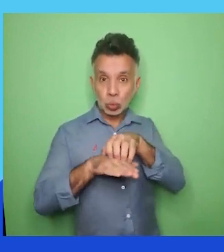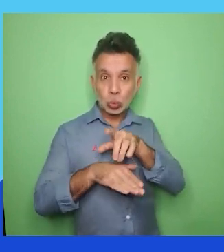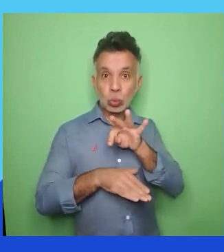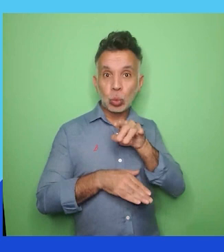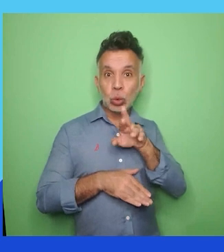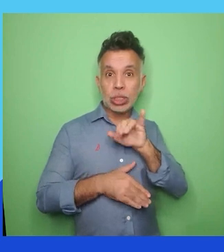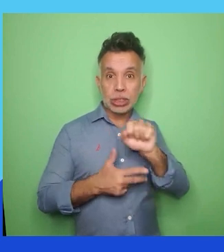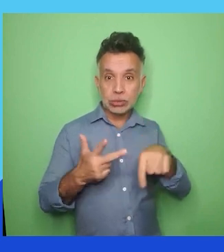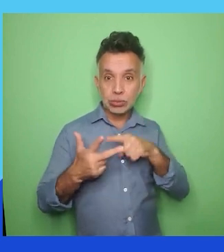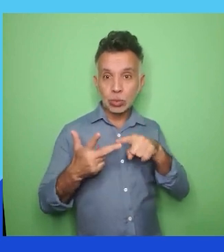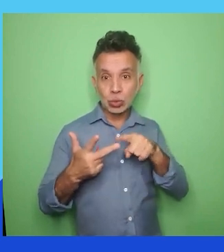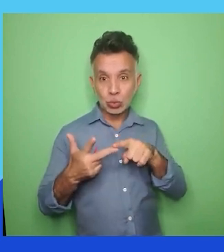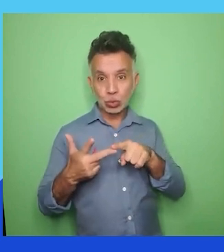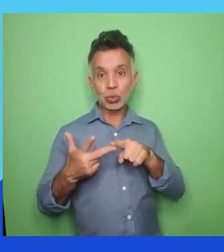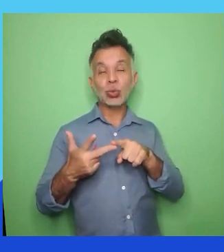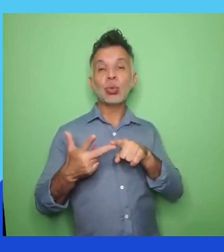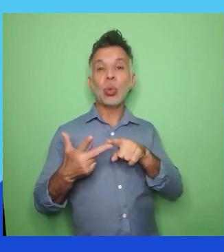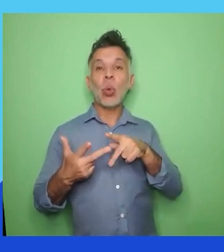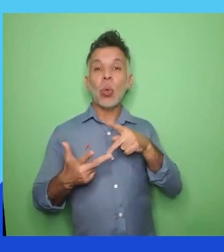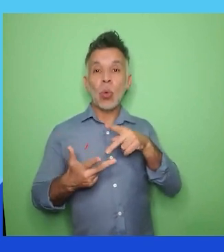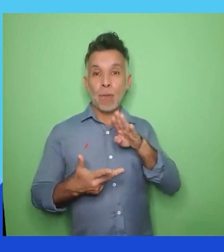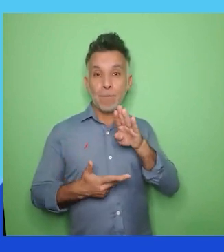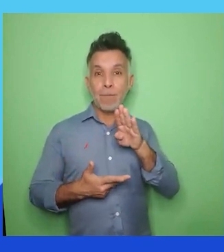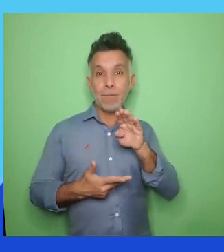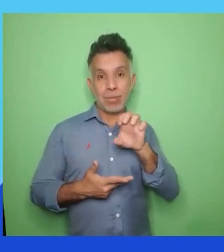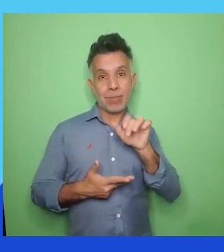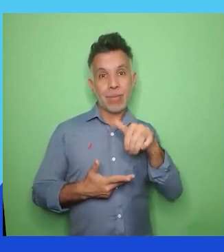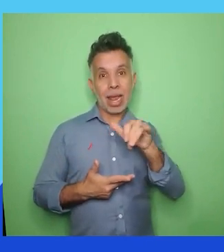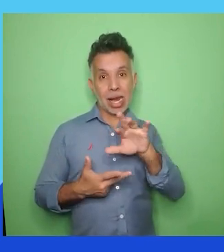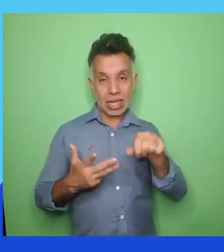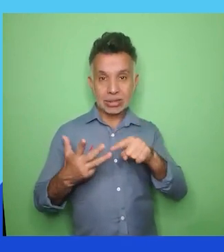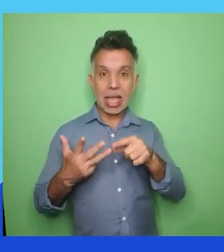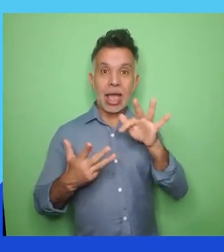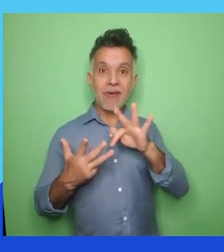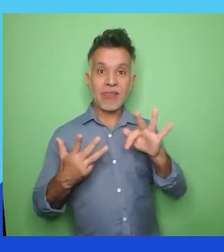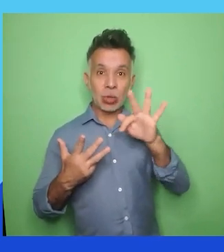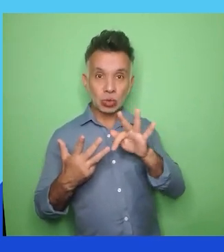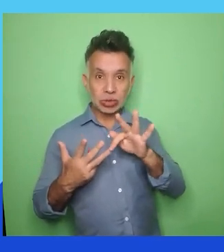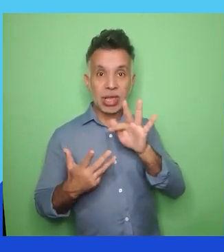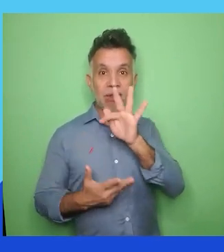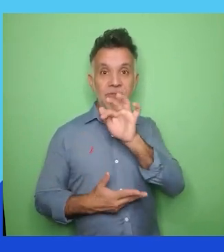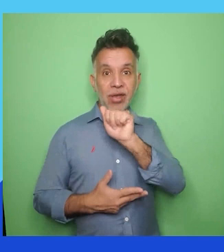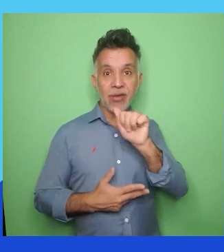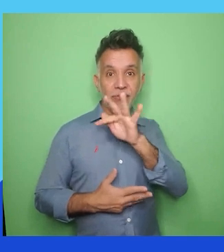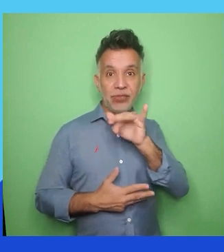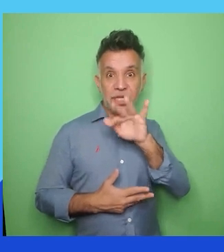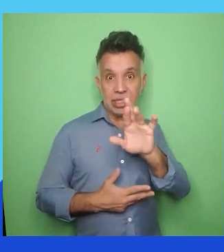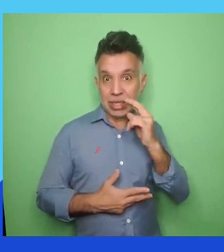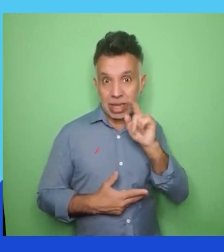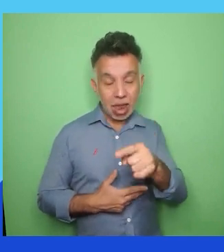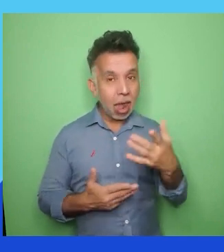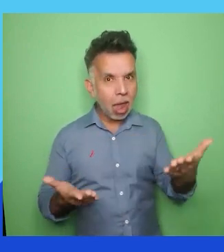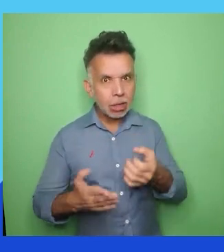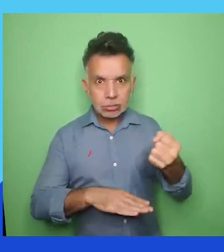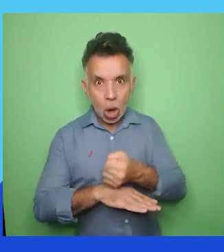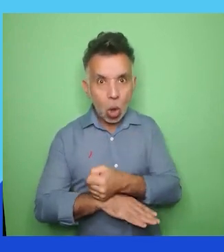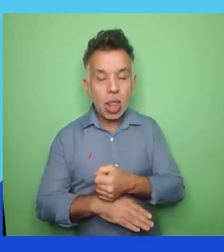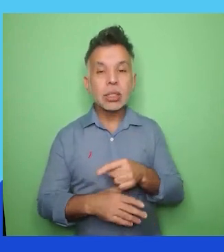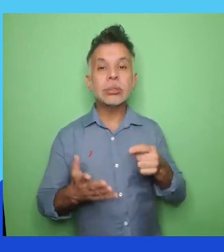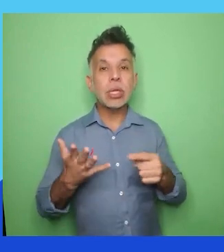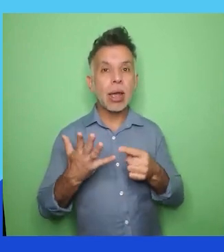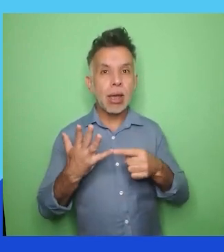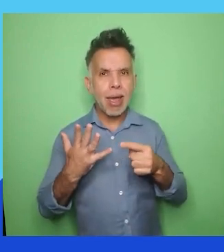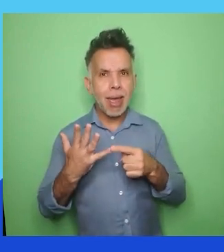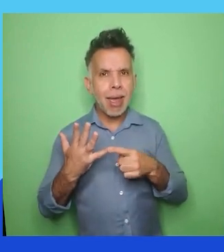Faculdade Fafiri entrando agora na nossa premiação. E para fechar esse bloco, Grupo Cataratas.